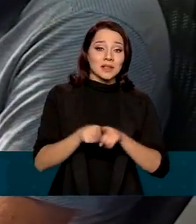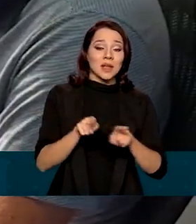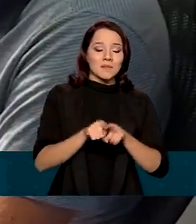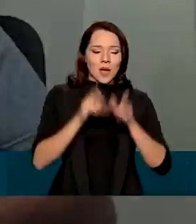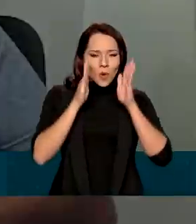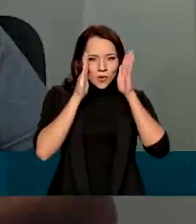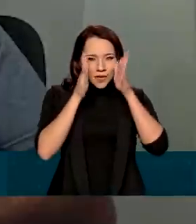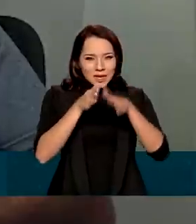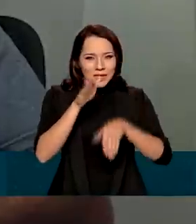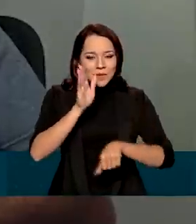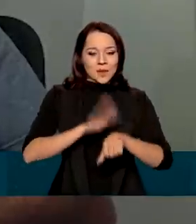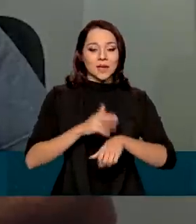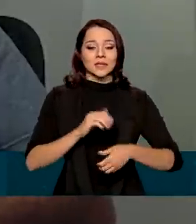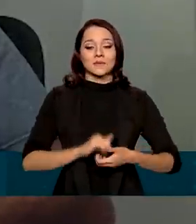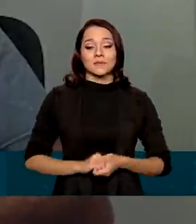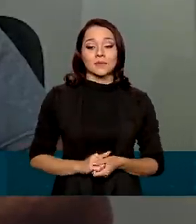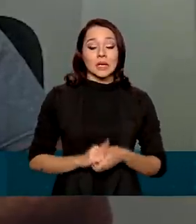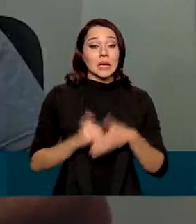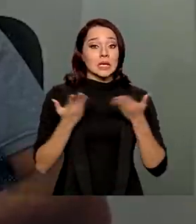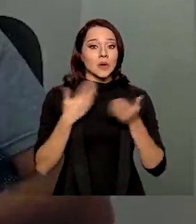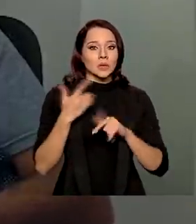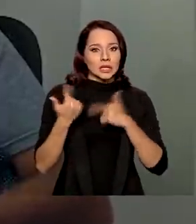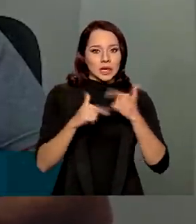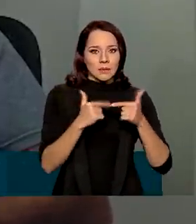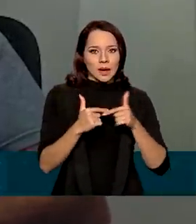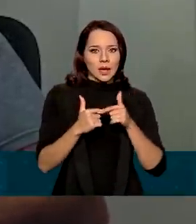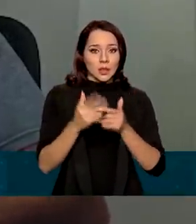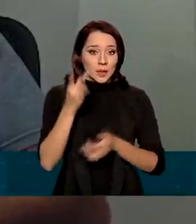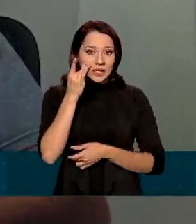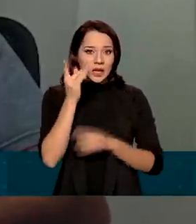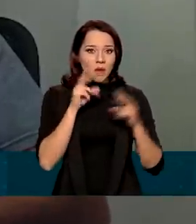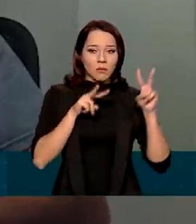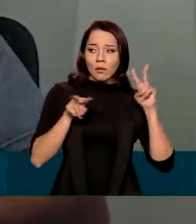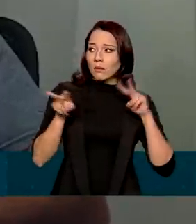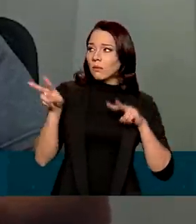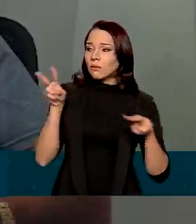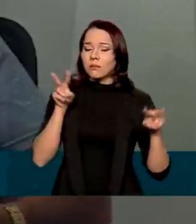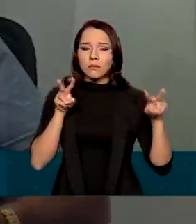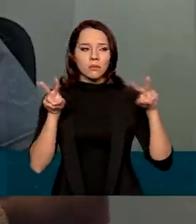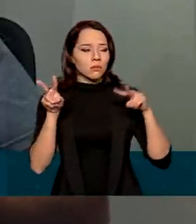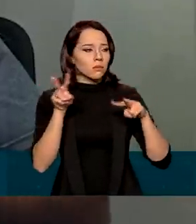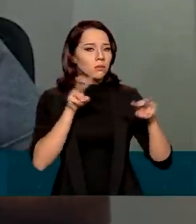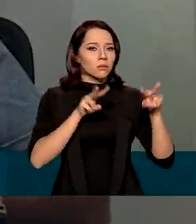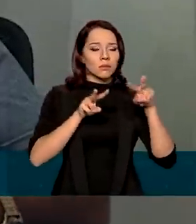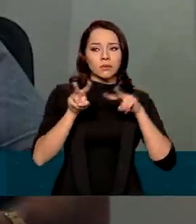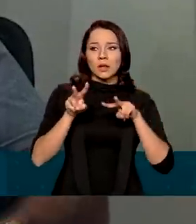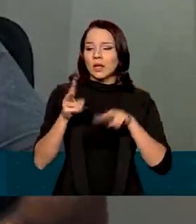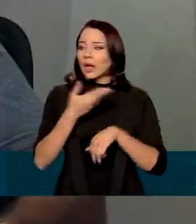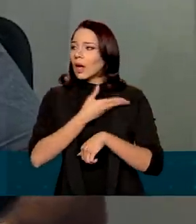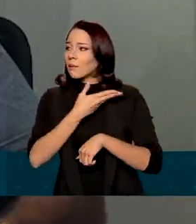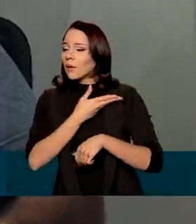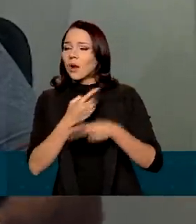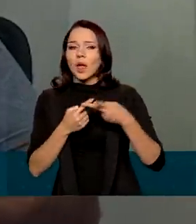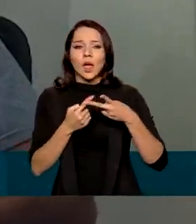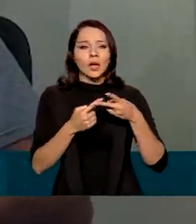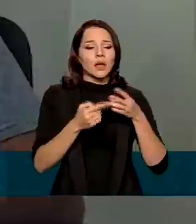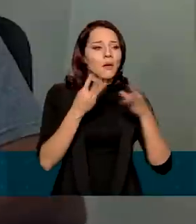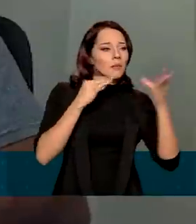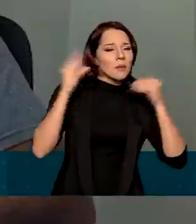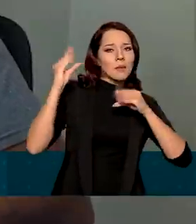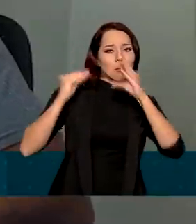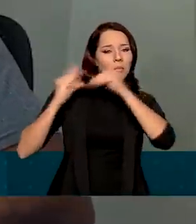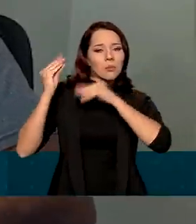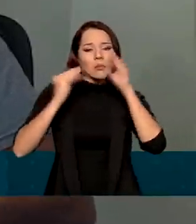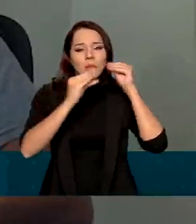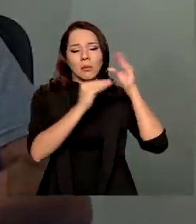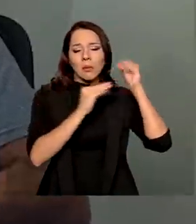concentração. Há uma dispersão quando você está trabalhando presencialmente, há uma dispersão de colegas, conversas